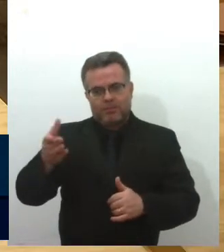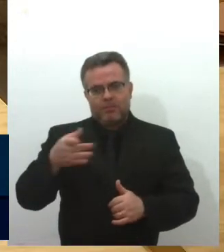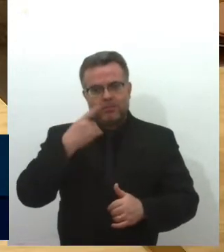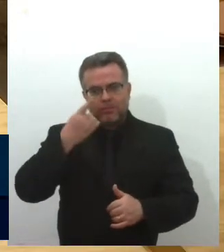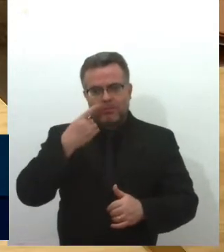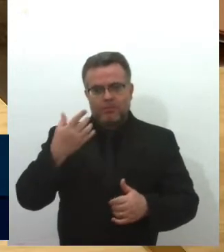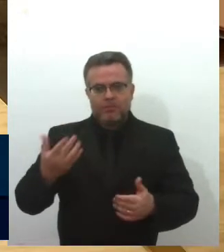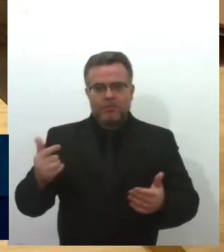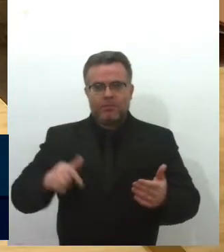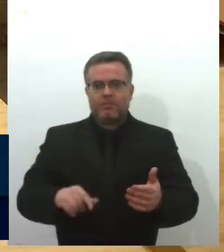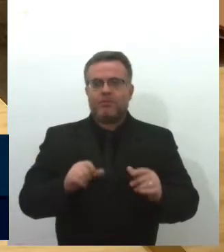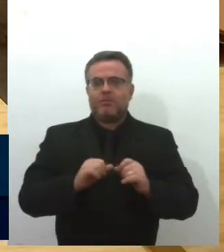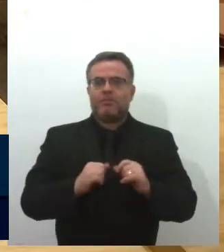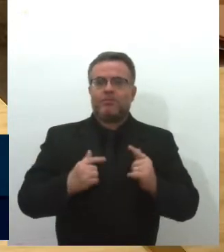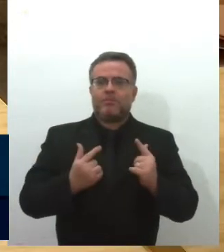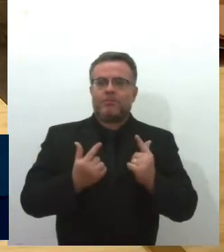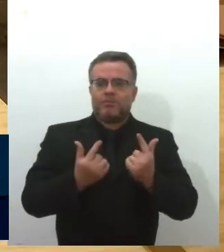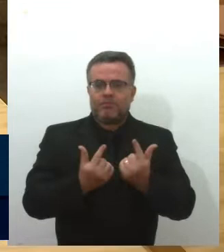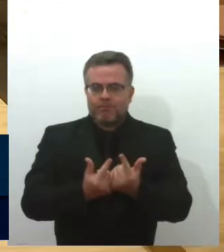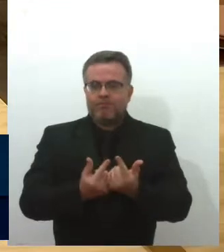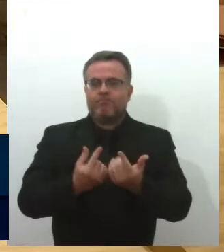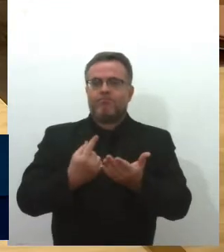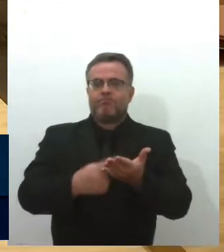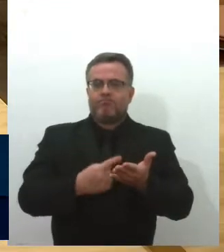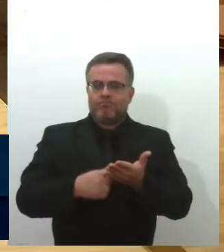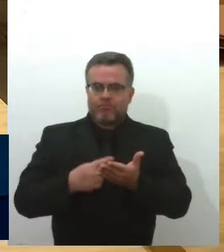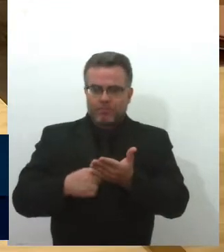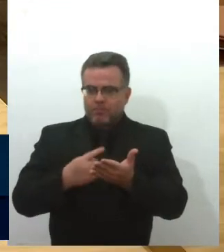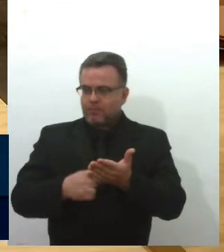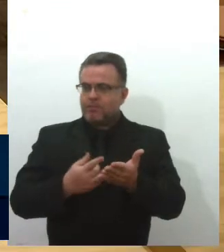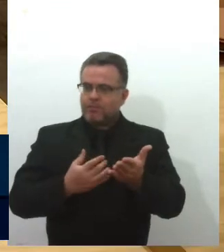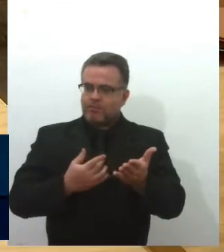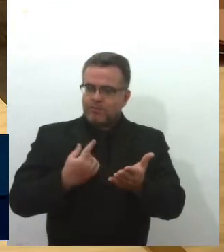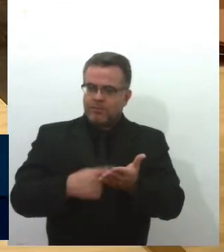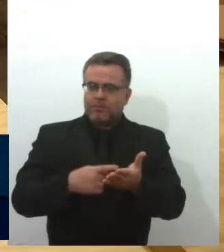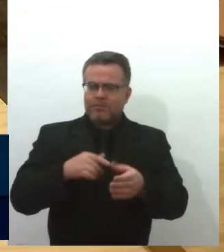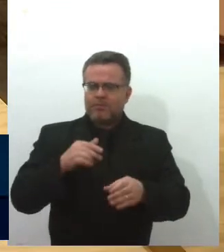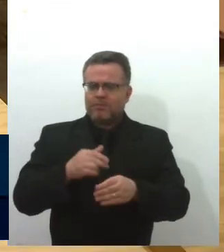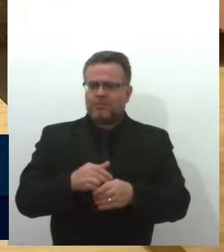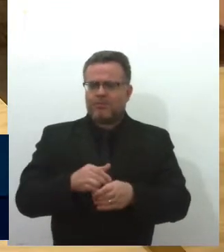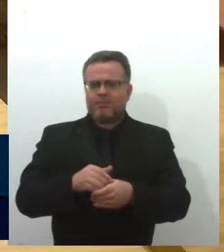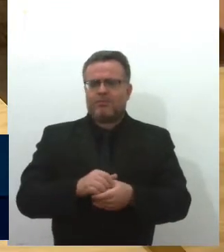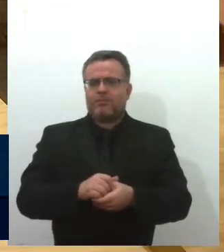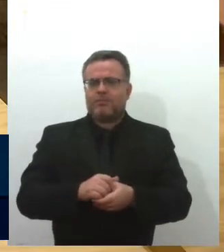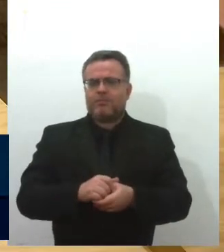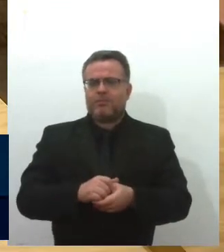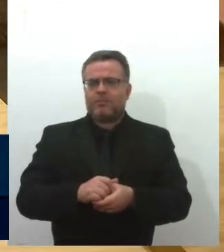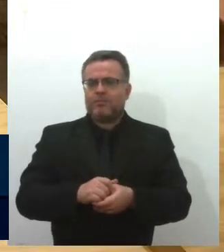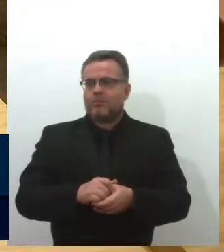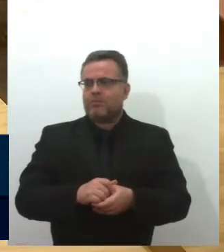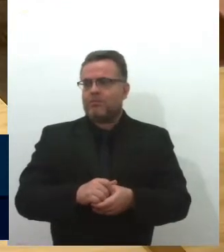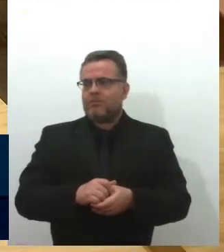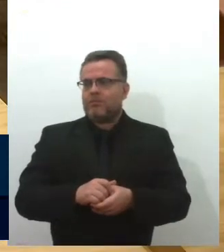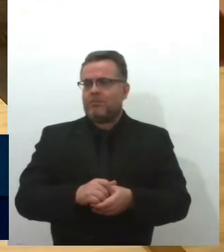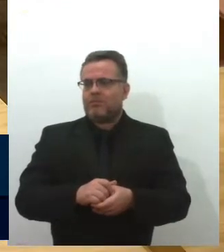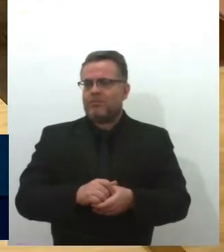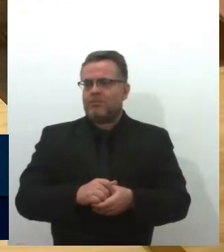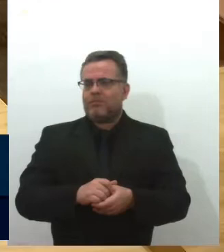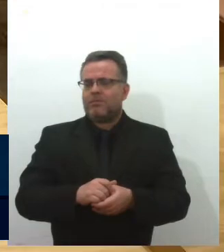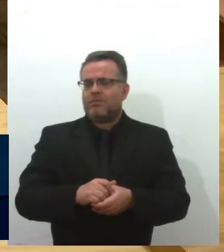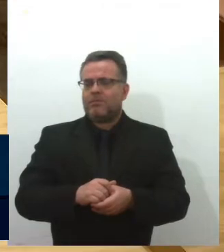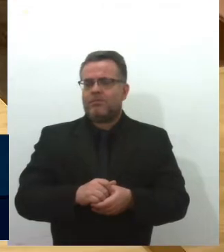esta casa que fez tornar-se lei através da sanção do governo do Estado, e